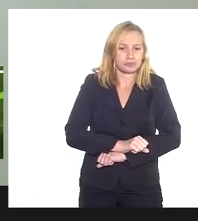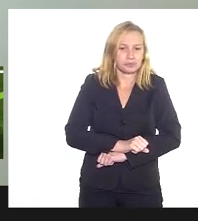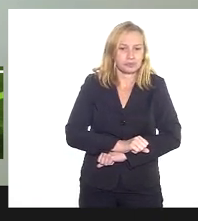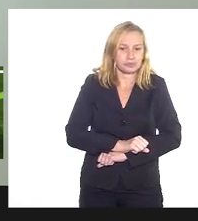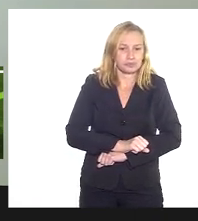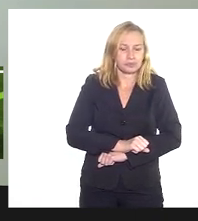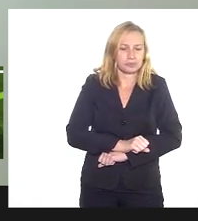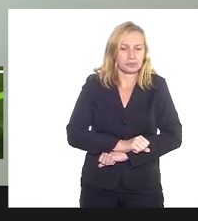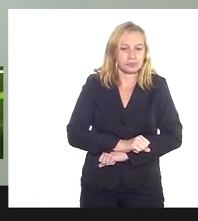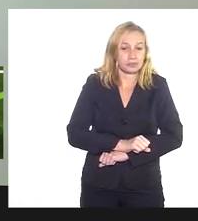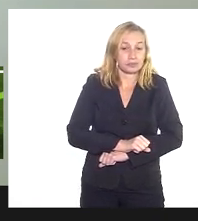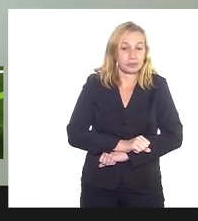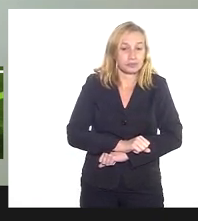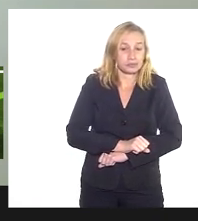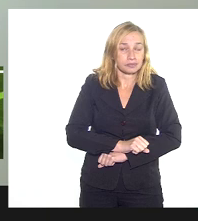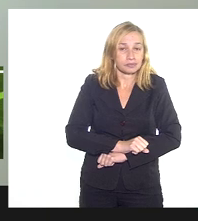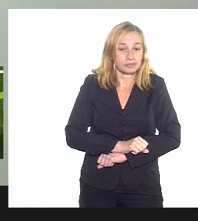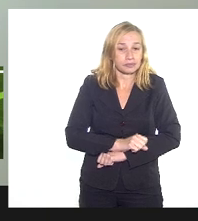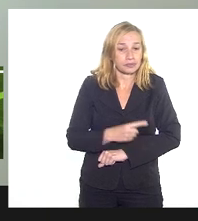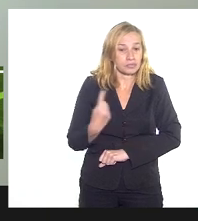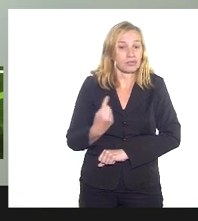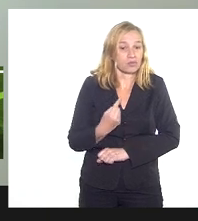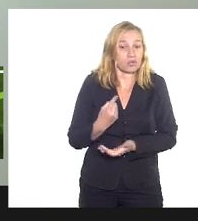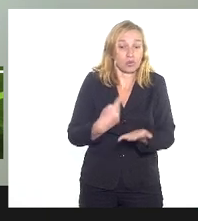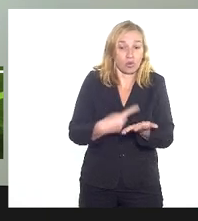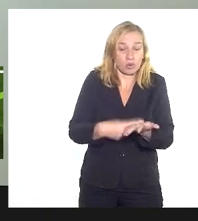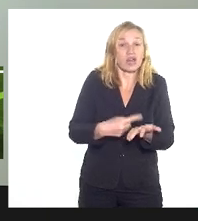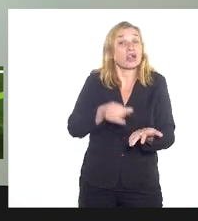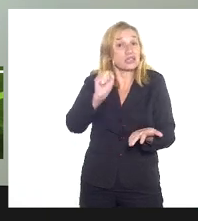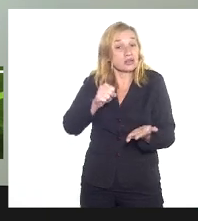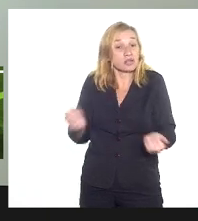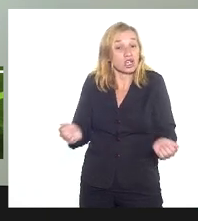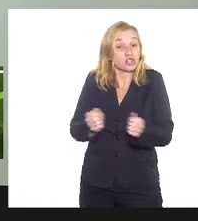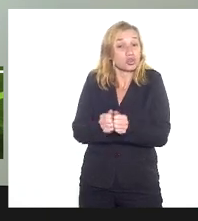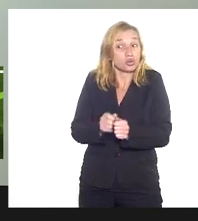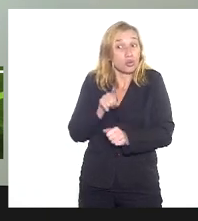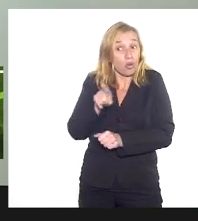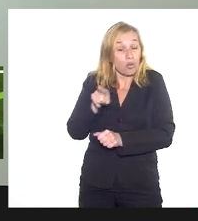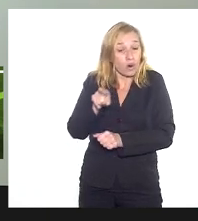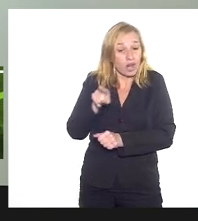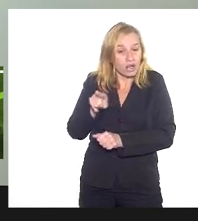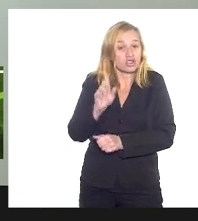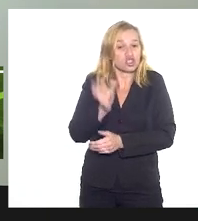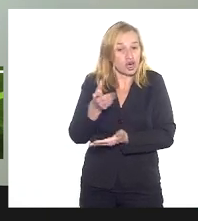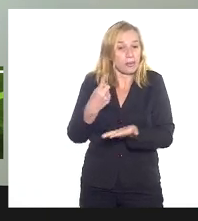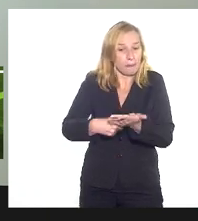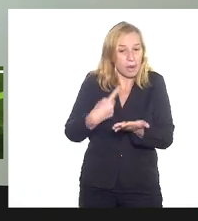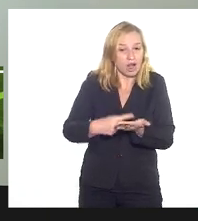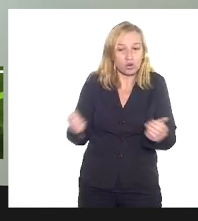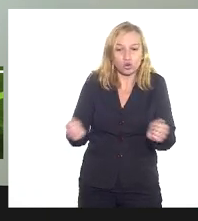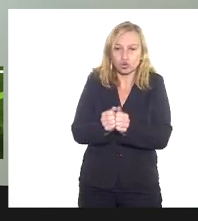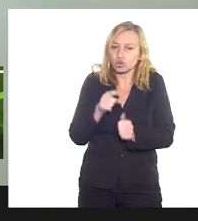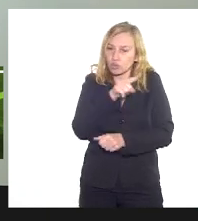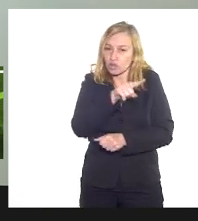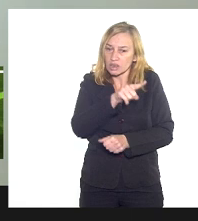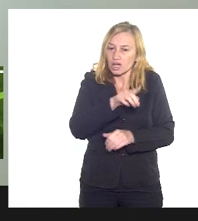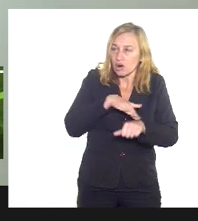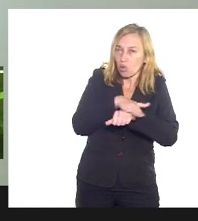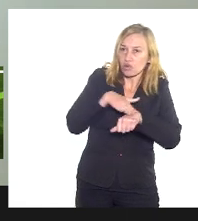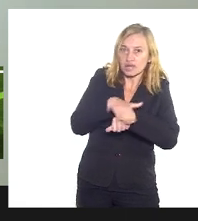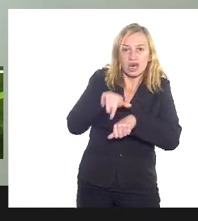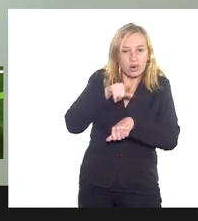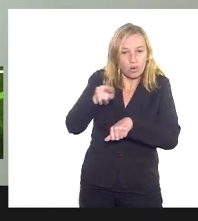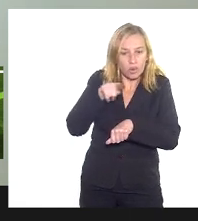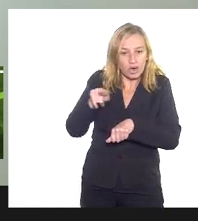ter conhecimento. E a gente vai marcar, sim, para estar com ele. já marco junto contigo, a gente vai conversar.